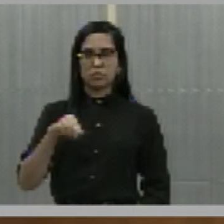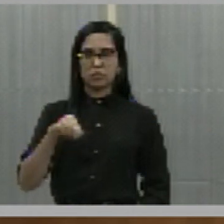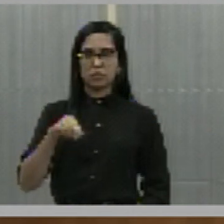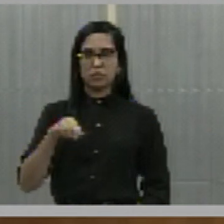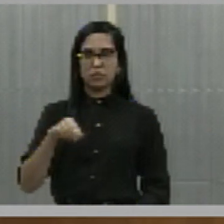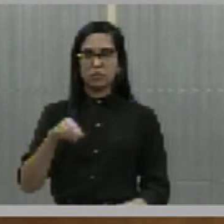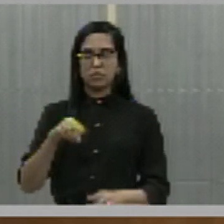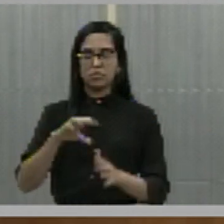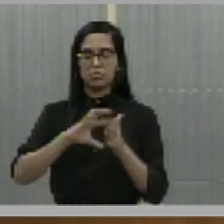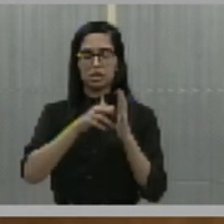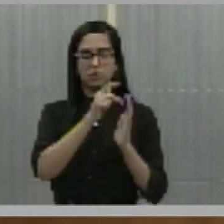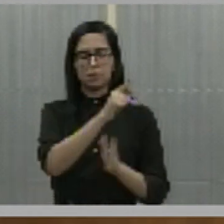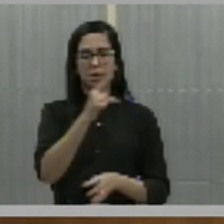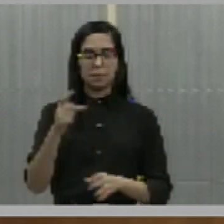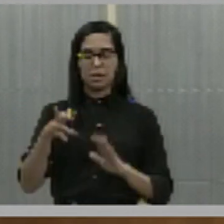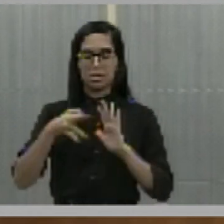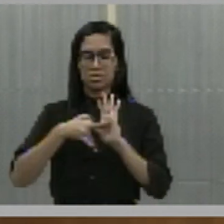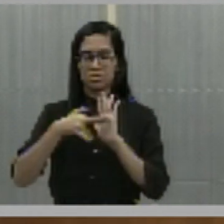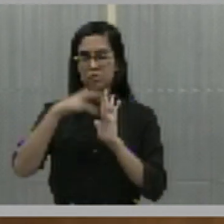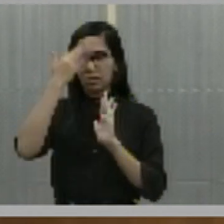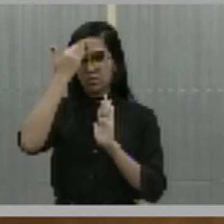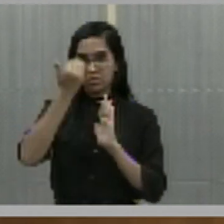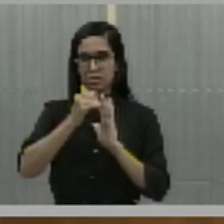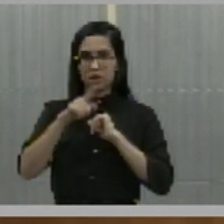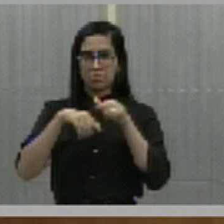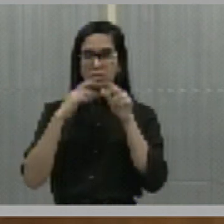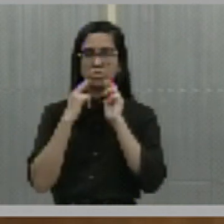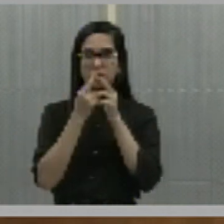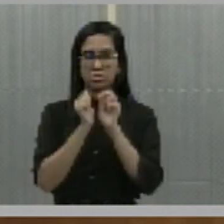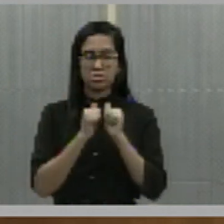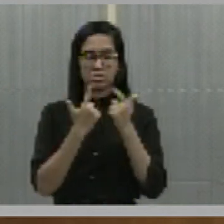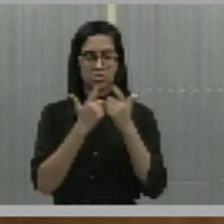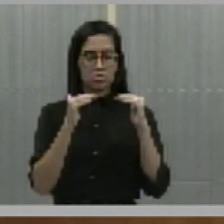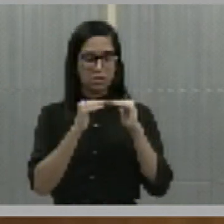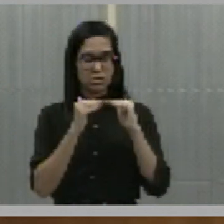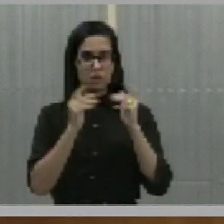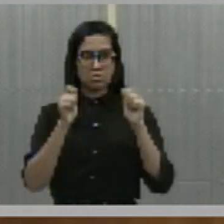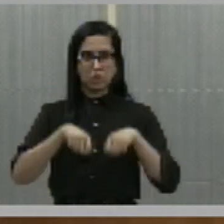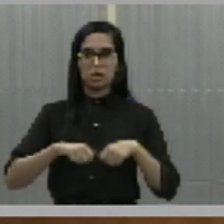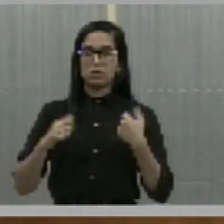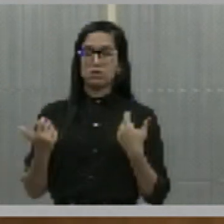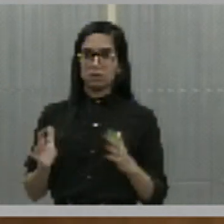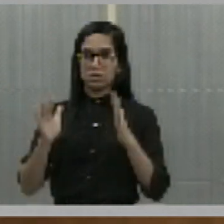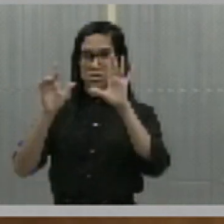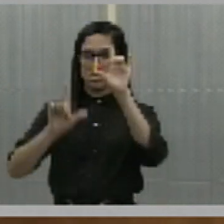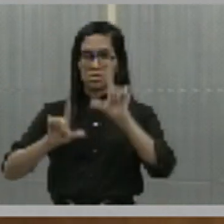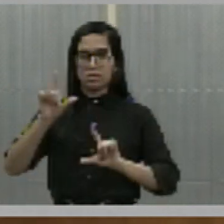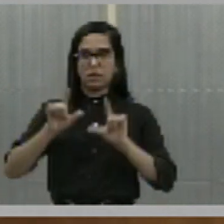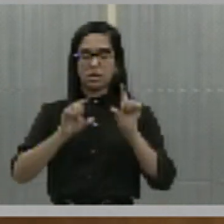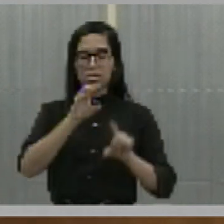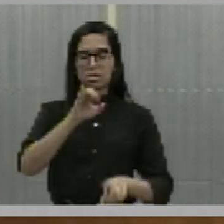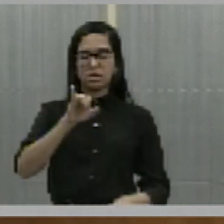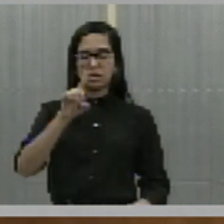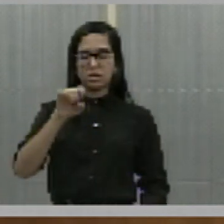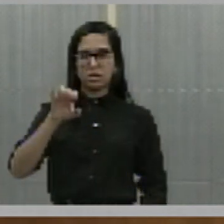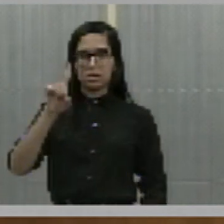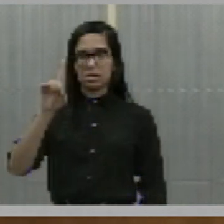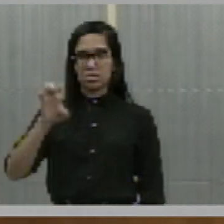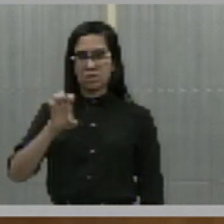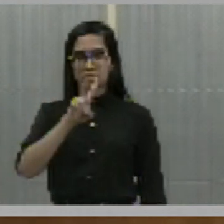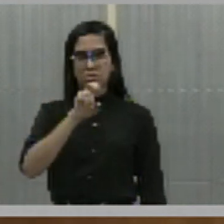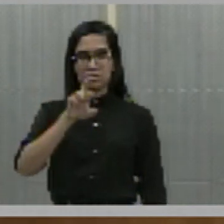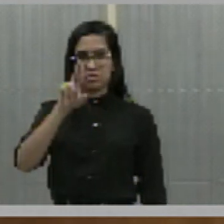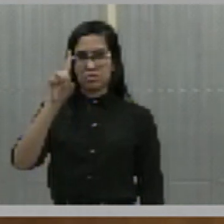PP, requer que, após ouvido plenário, enalteça a TV Cidade Verde pelo programa A Viagem da Independência,